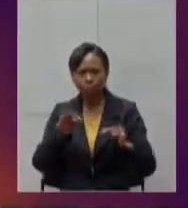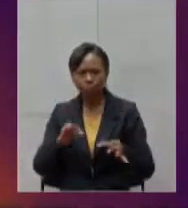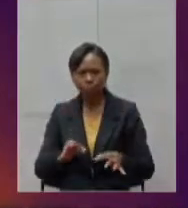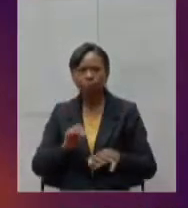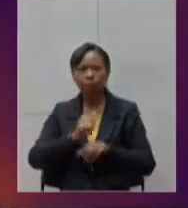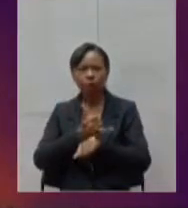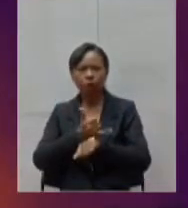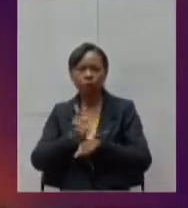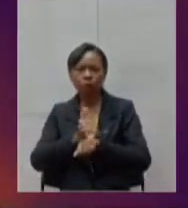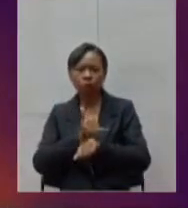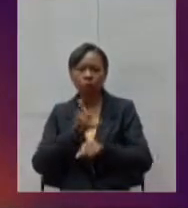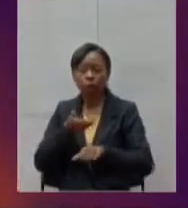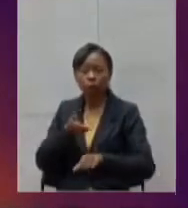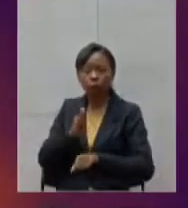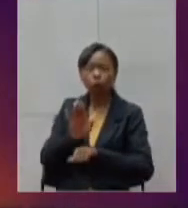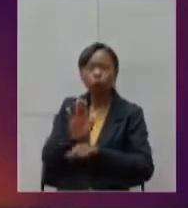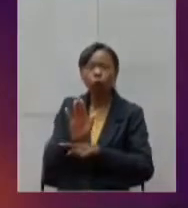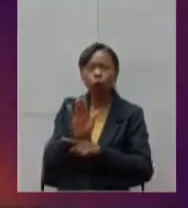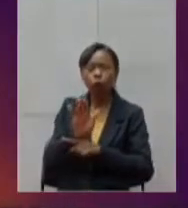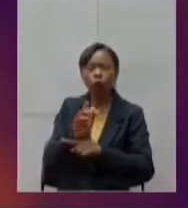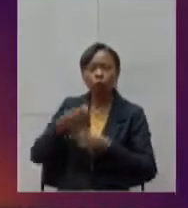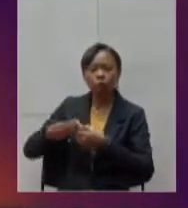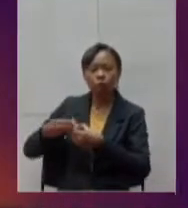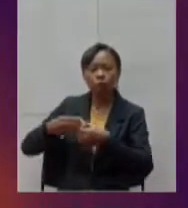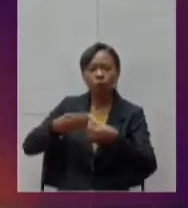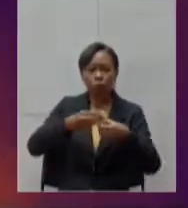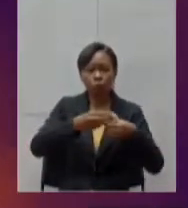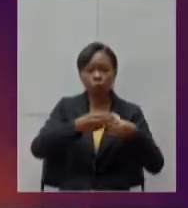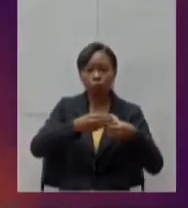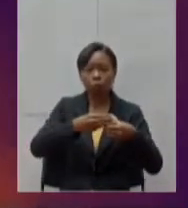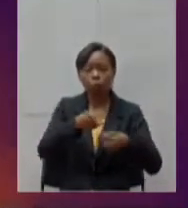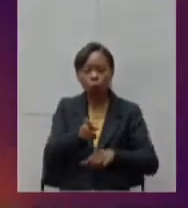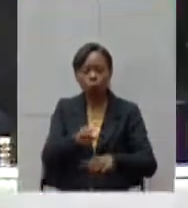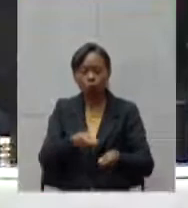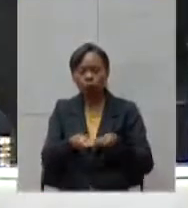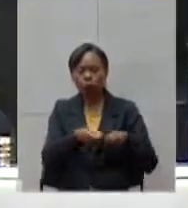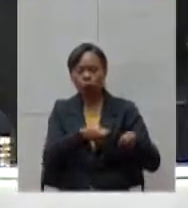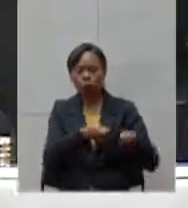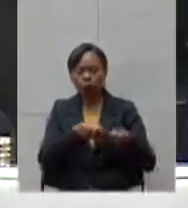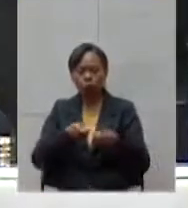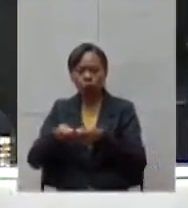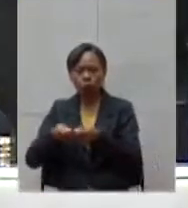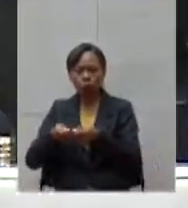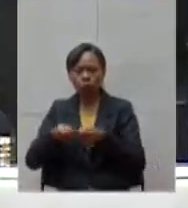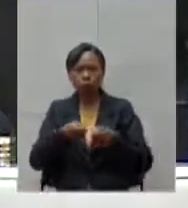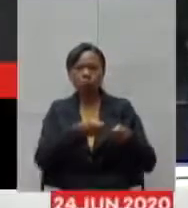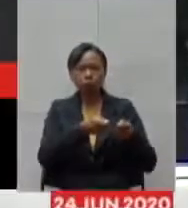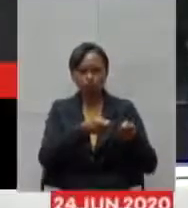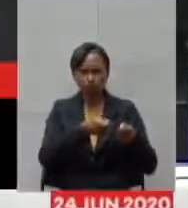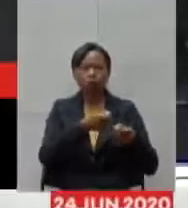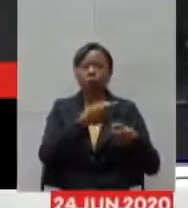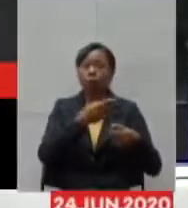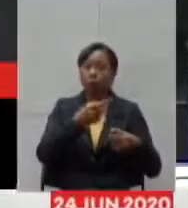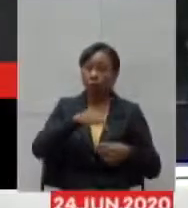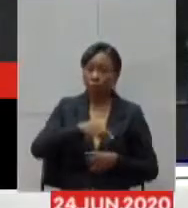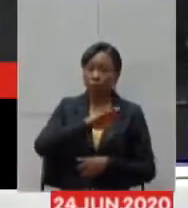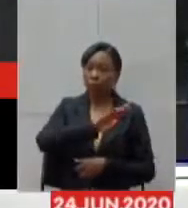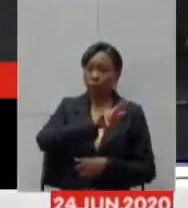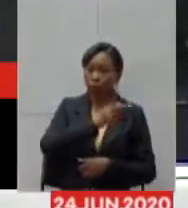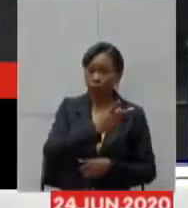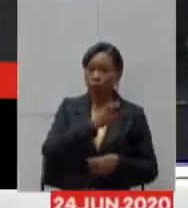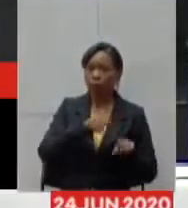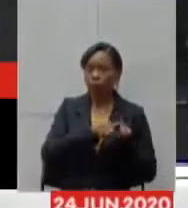auxílio a municípios no sentido de controle dos surtos. Elas saem de Belo Horizonte e vão aos municípios ajudar na